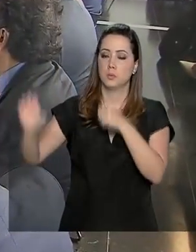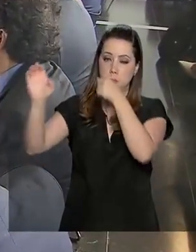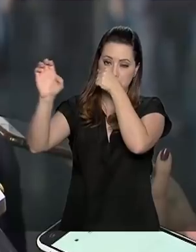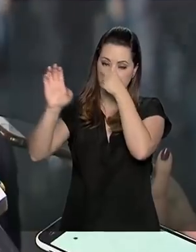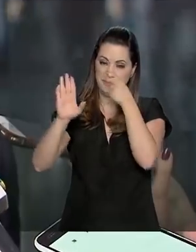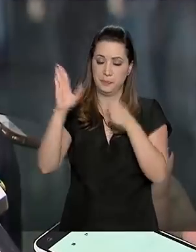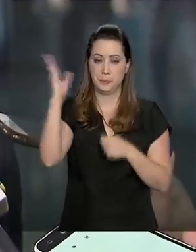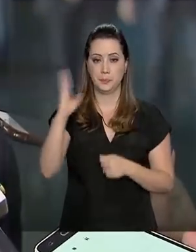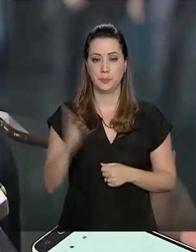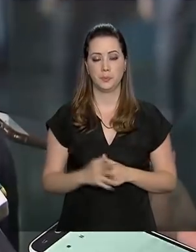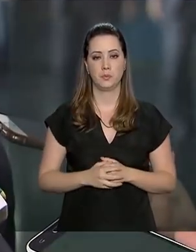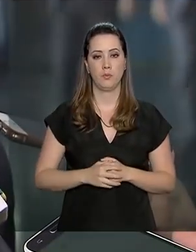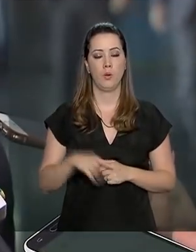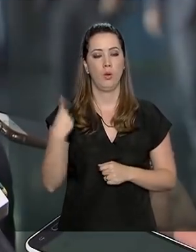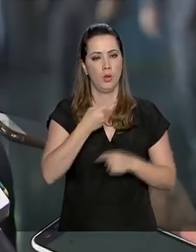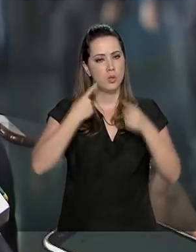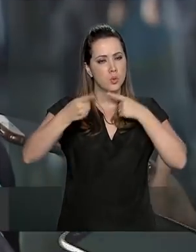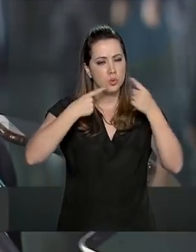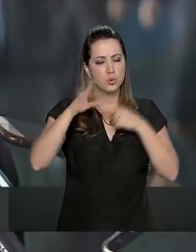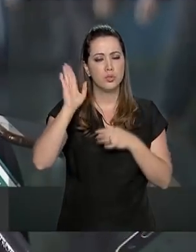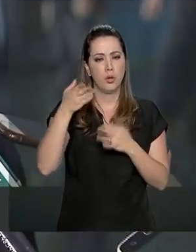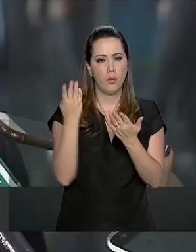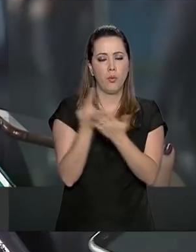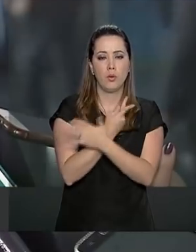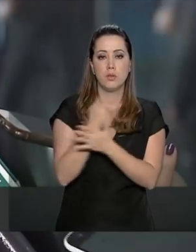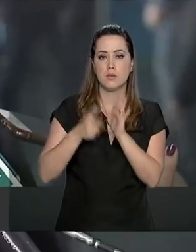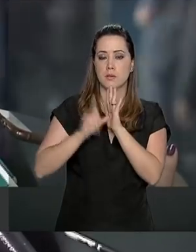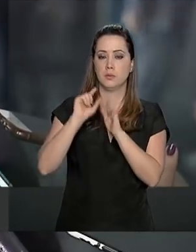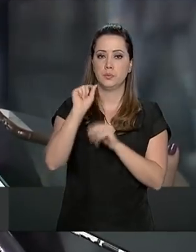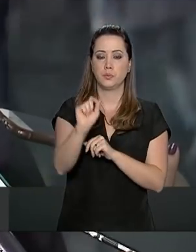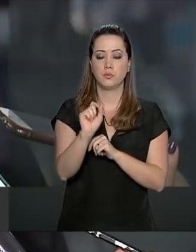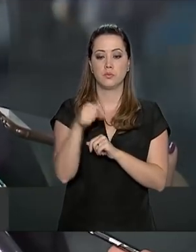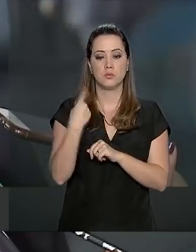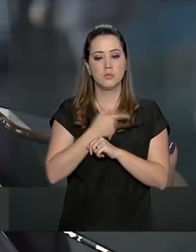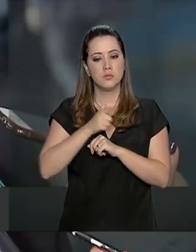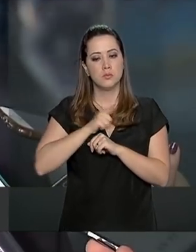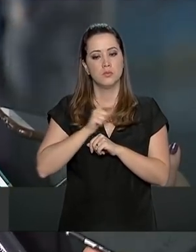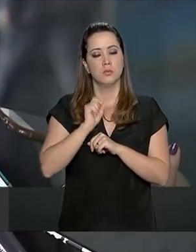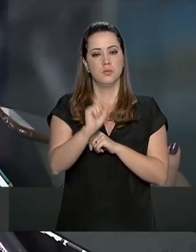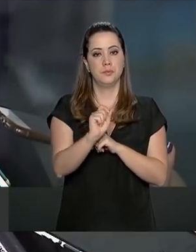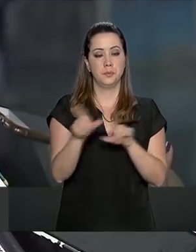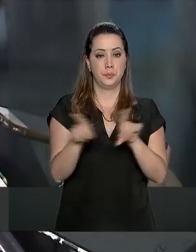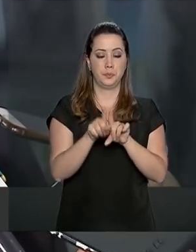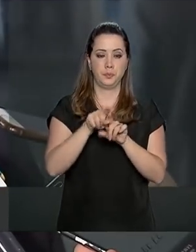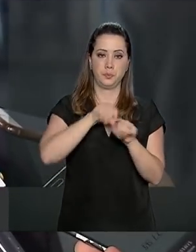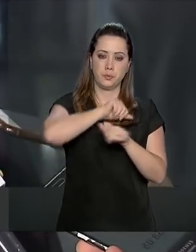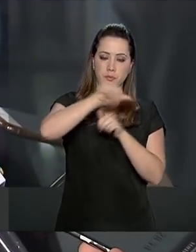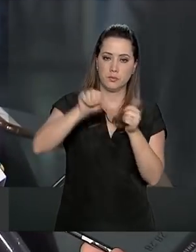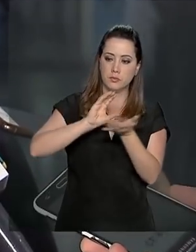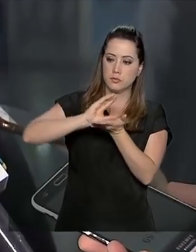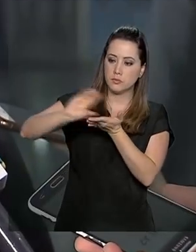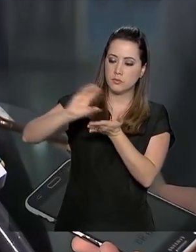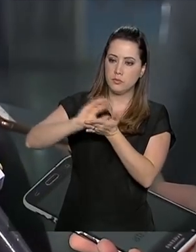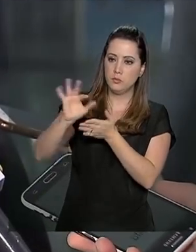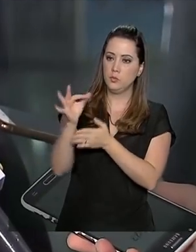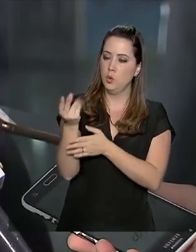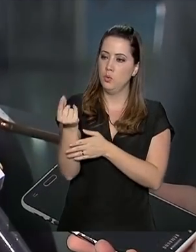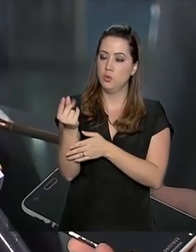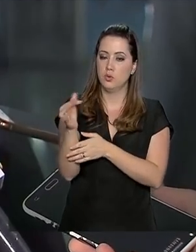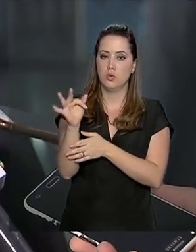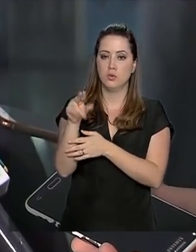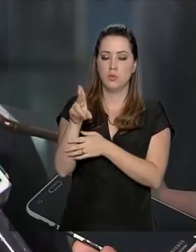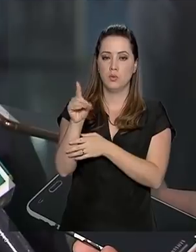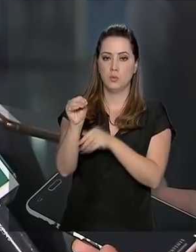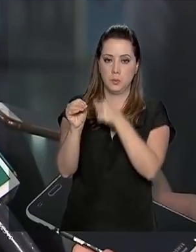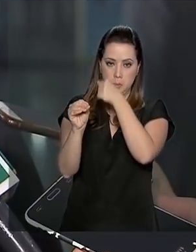federação. O grande debate que já aconteceu agora é porque nós temos uma transferência do Fundo Nacional de Segurança Pública,